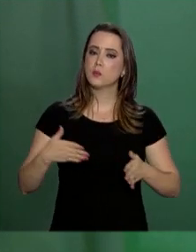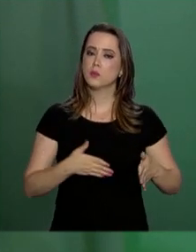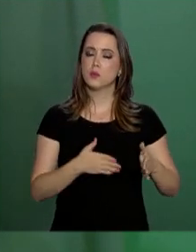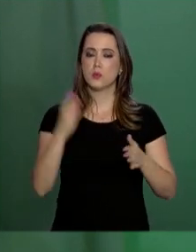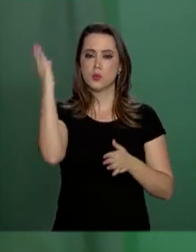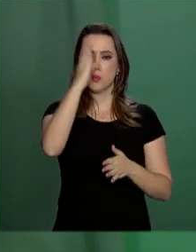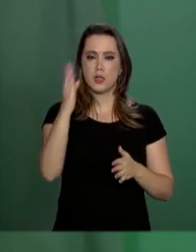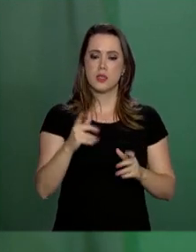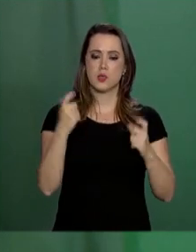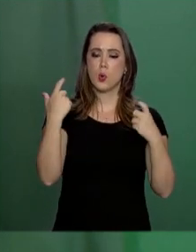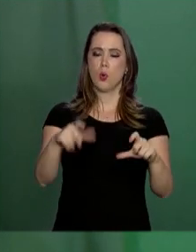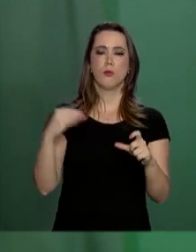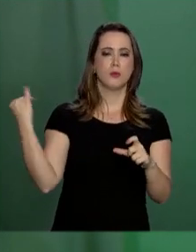Brasil em local de destaque que ele merece.